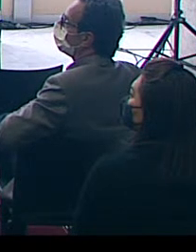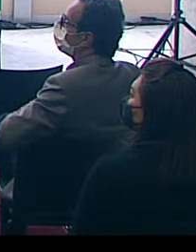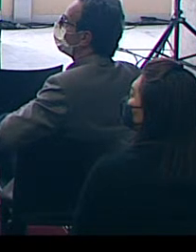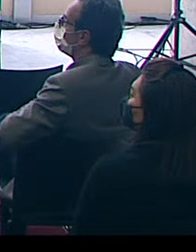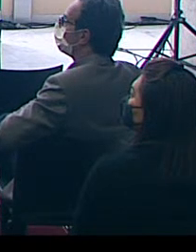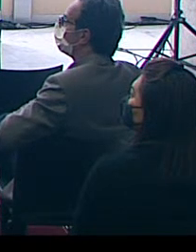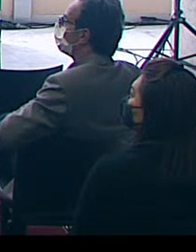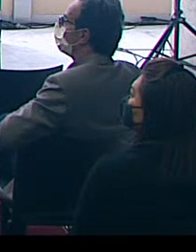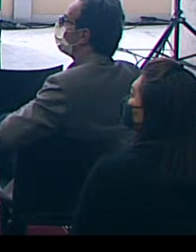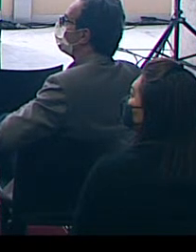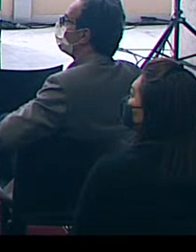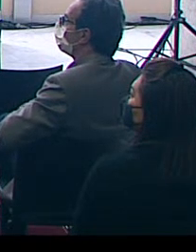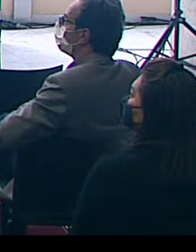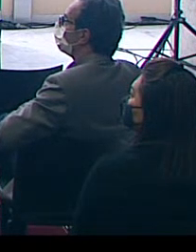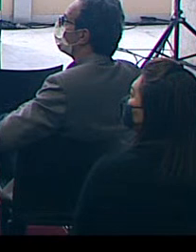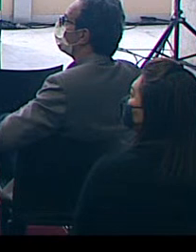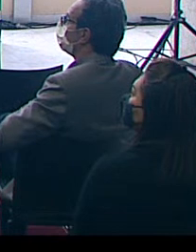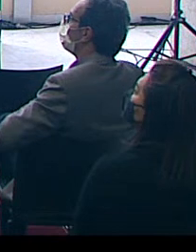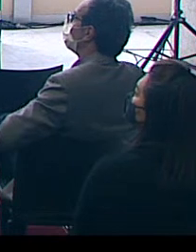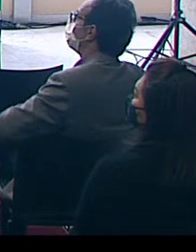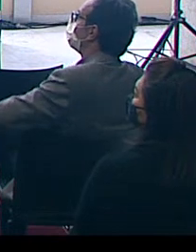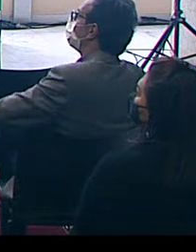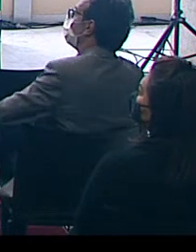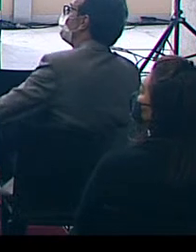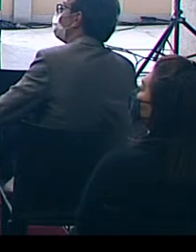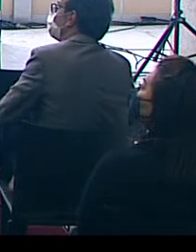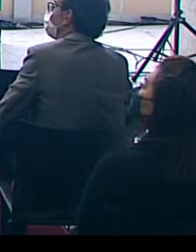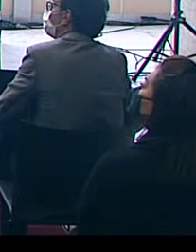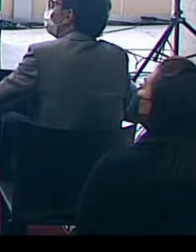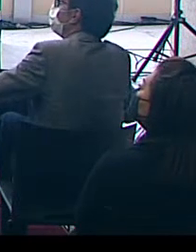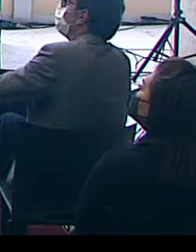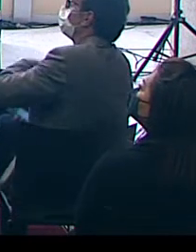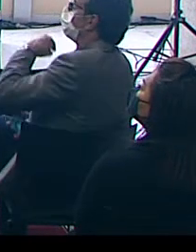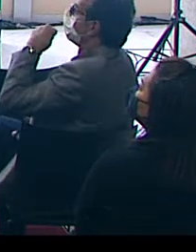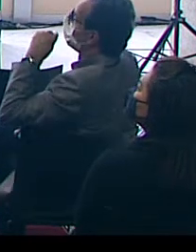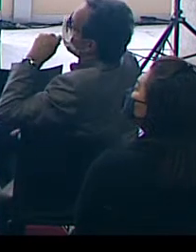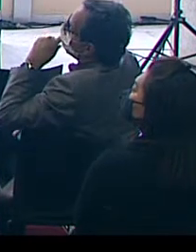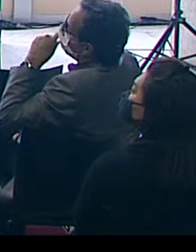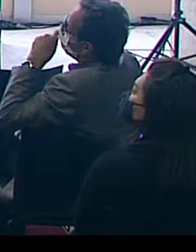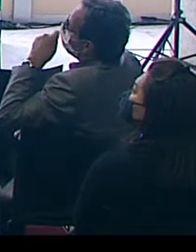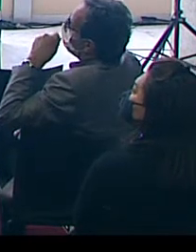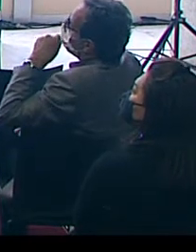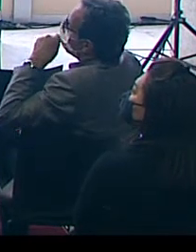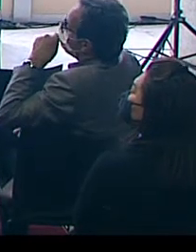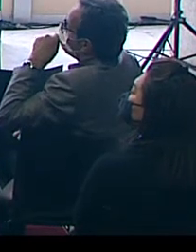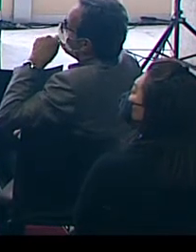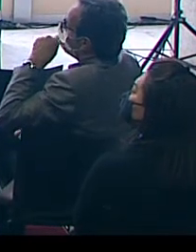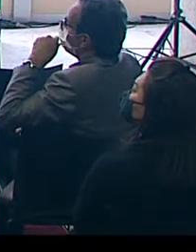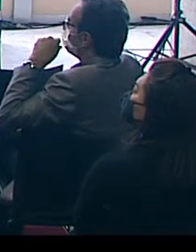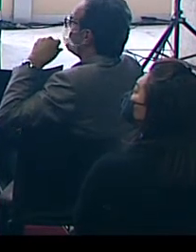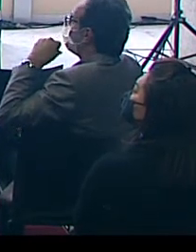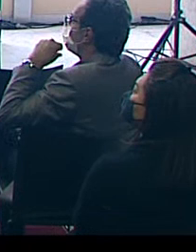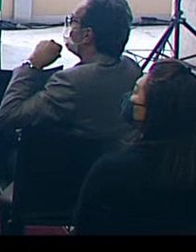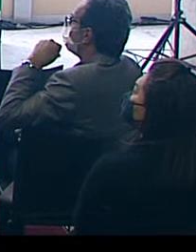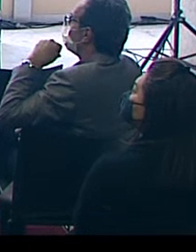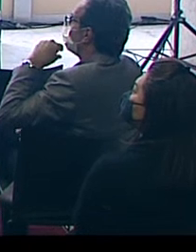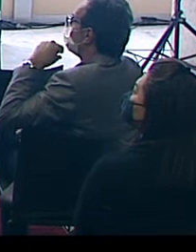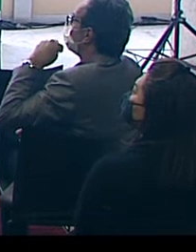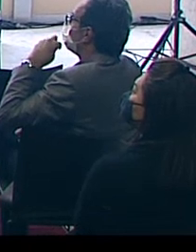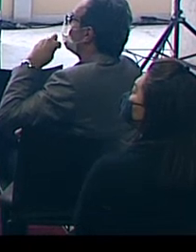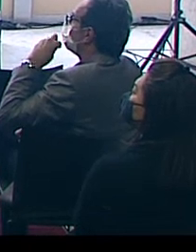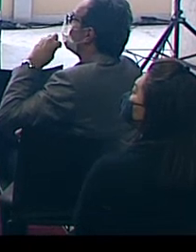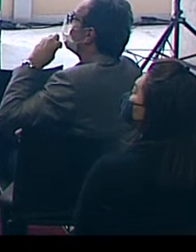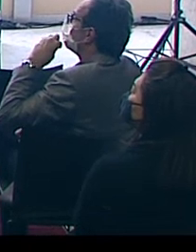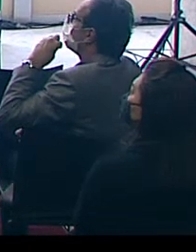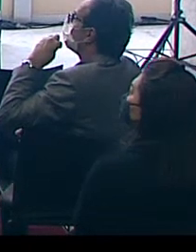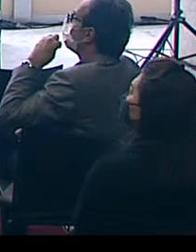Mais um. Eu estava falando deste gráfico que mostra que a grande maioria dos gaúchos, se a gente olhar, a gente vai ver